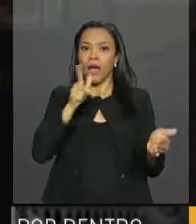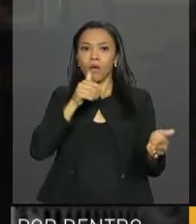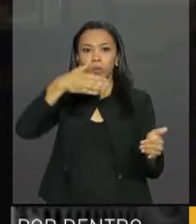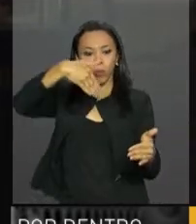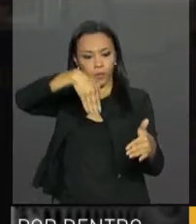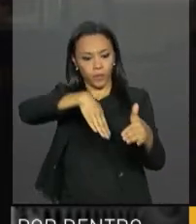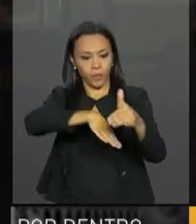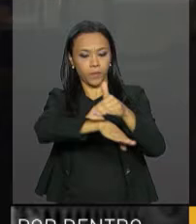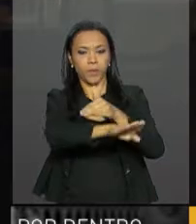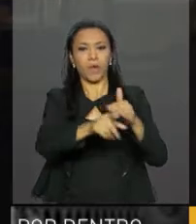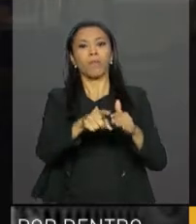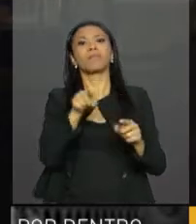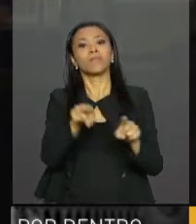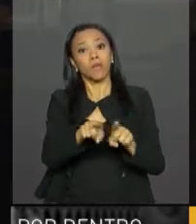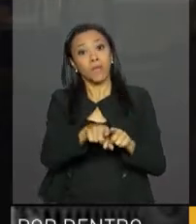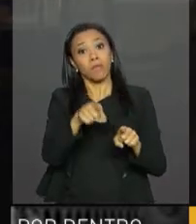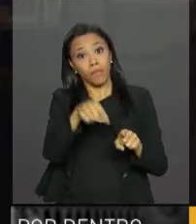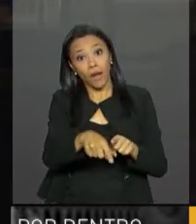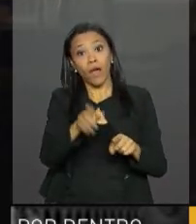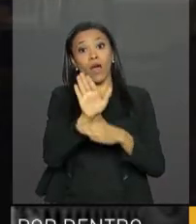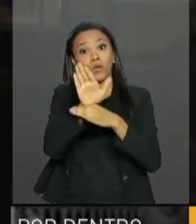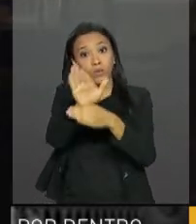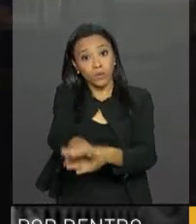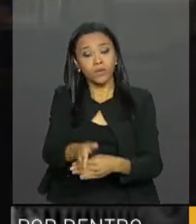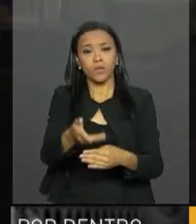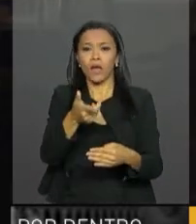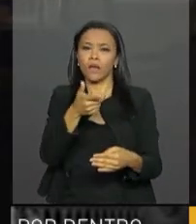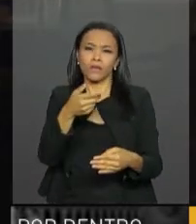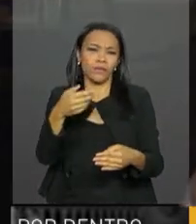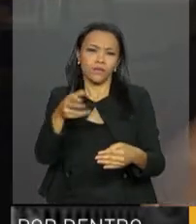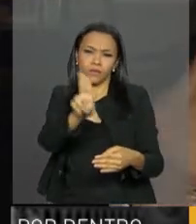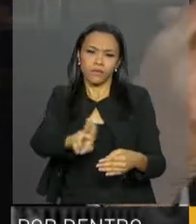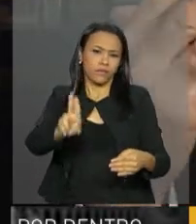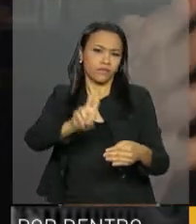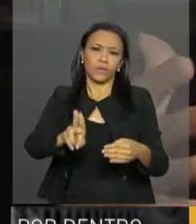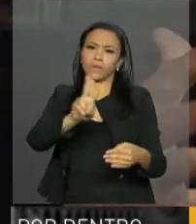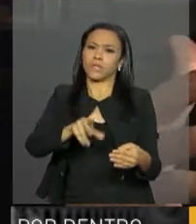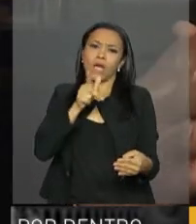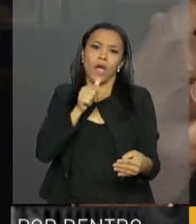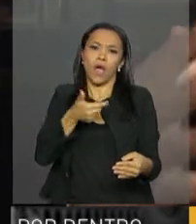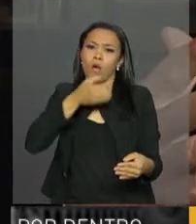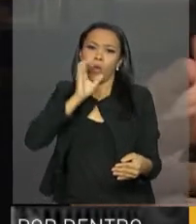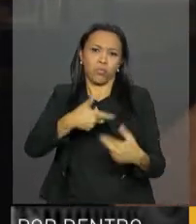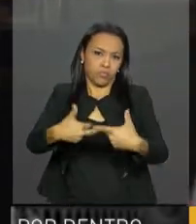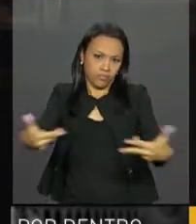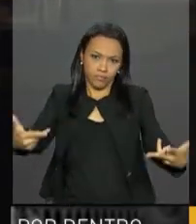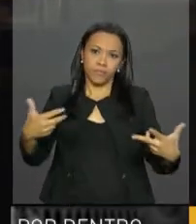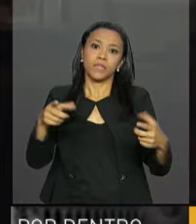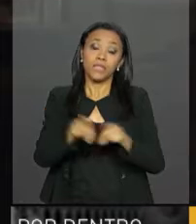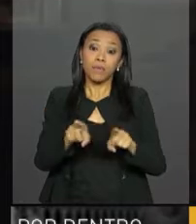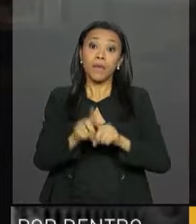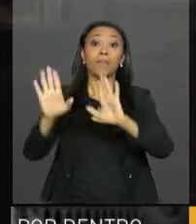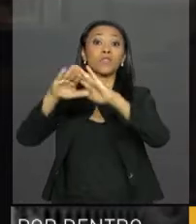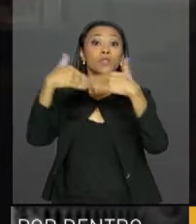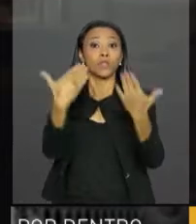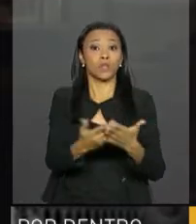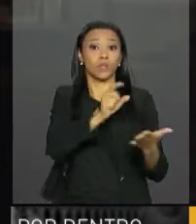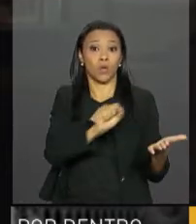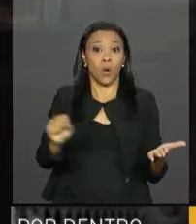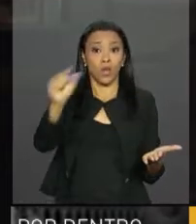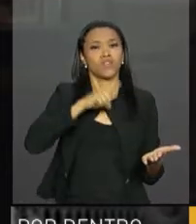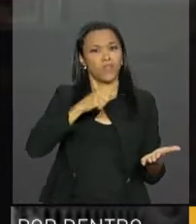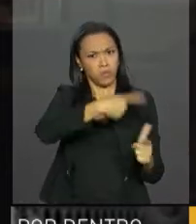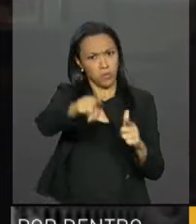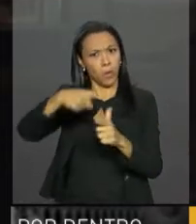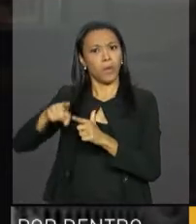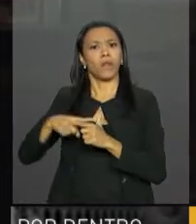irrigar também produção, cisterna para o consumo da casa e, principalmente, cisterna para as escolas. Nós tivemos muito problema